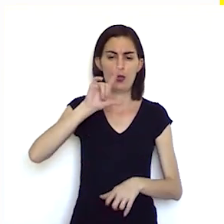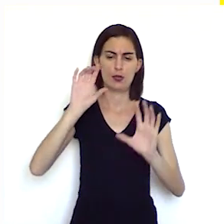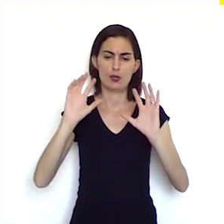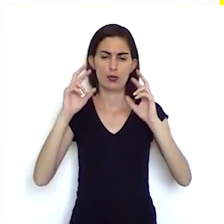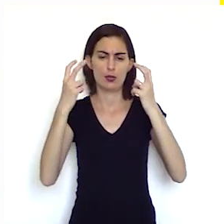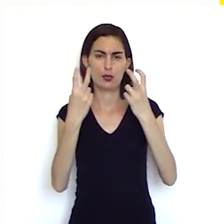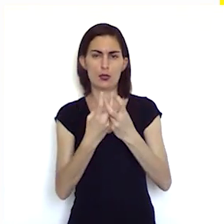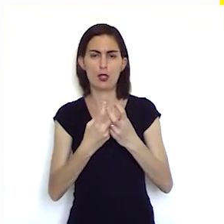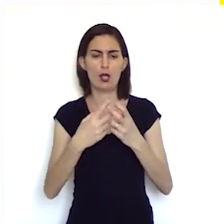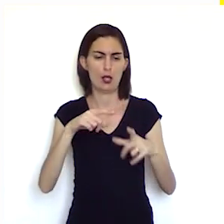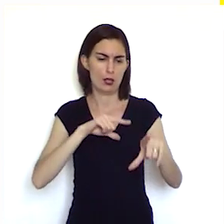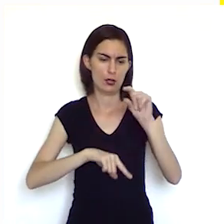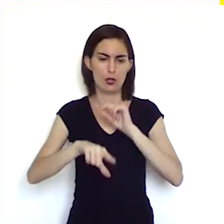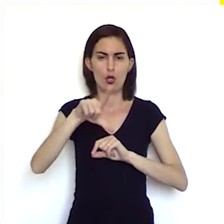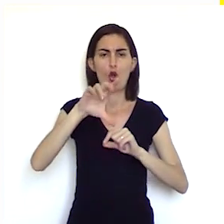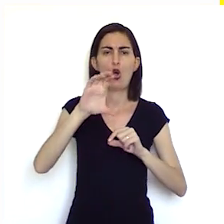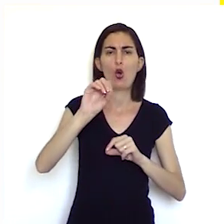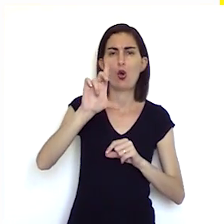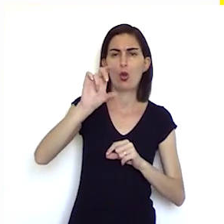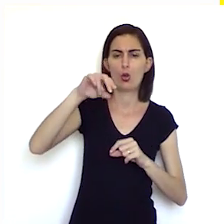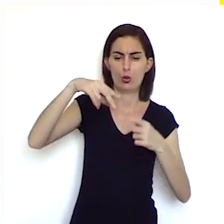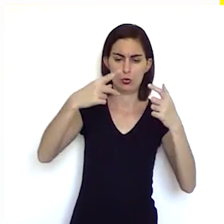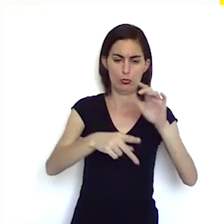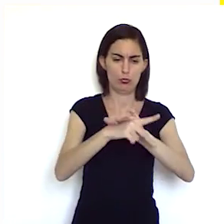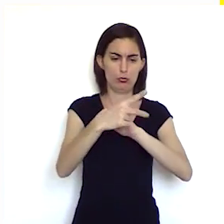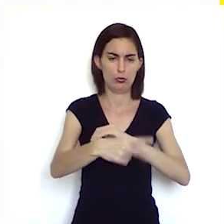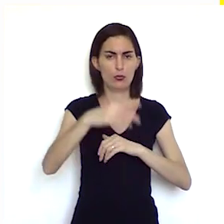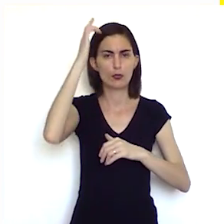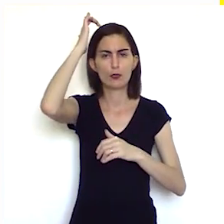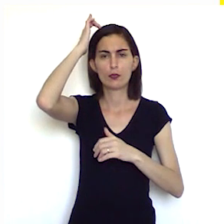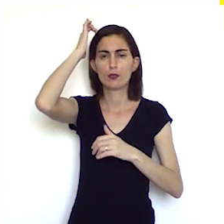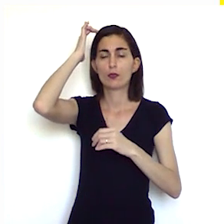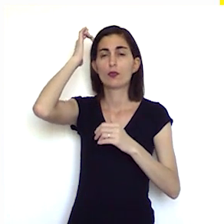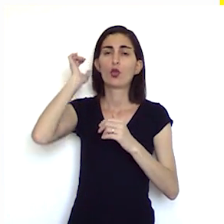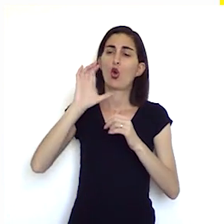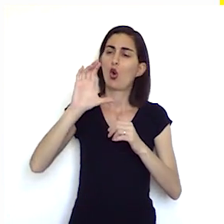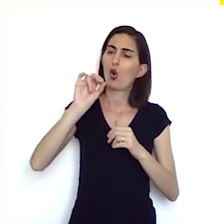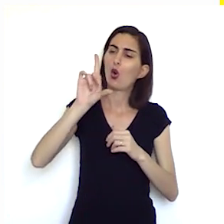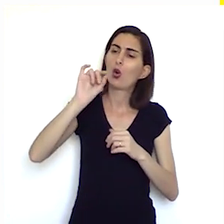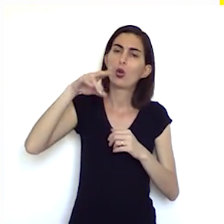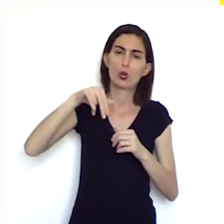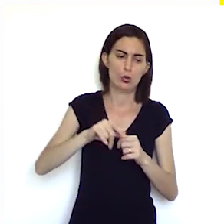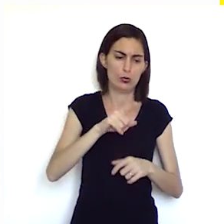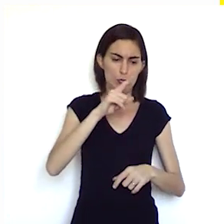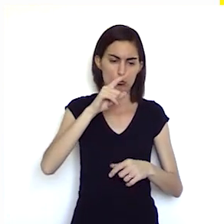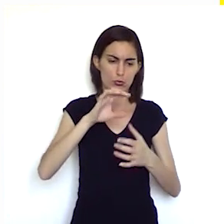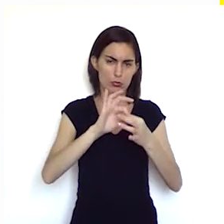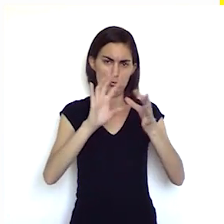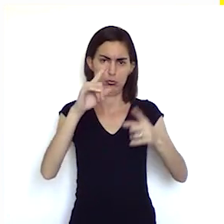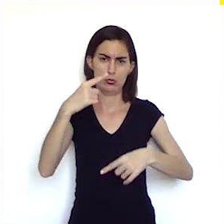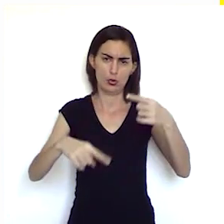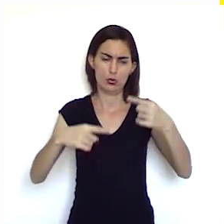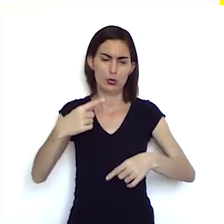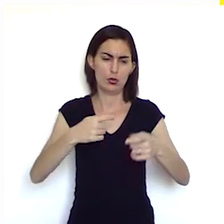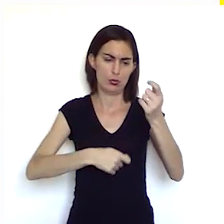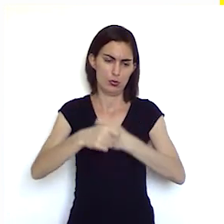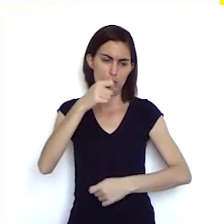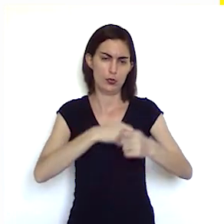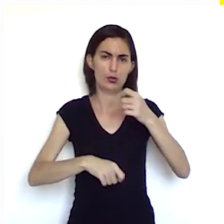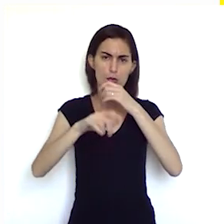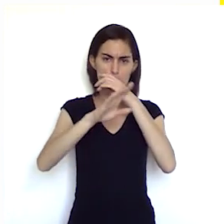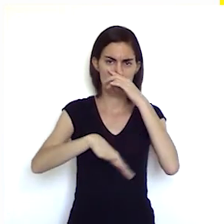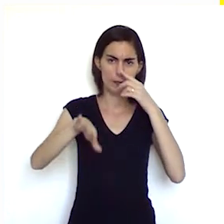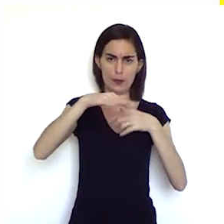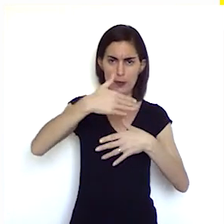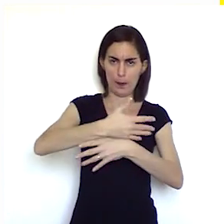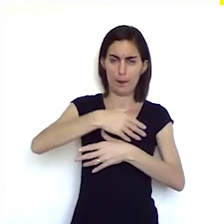assembleia eleita pelos colonos locais desde o início os colonos mantinham ampla autonomia política e administrativa